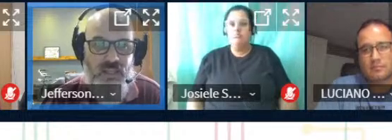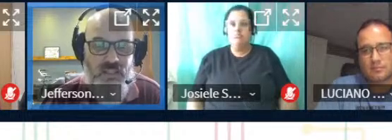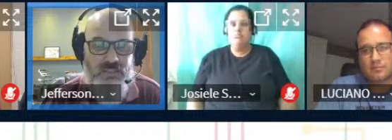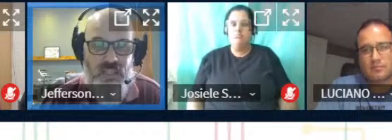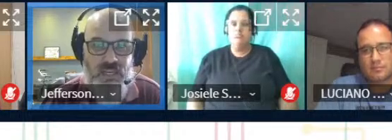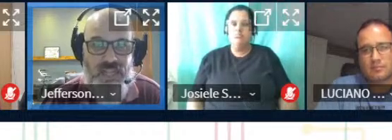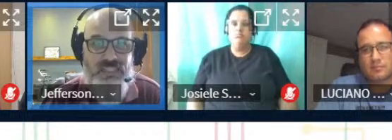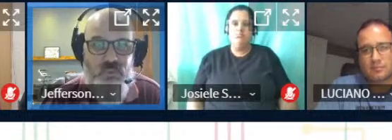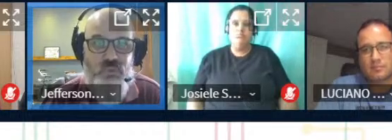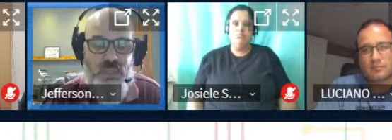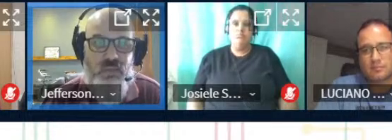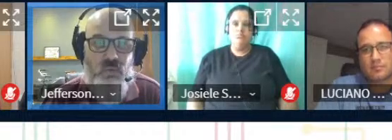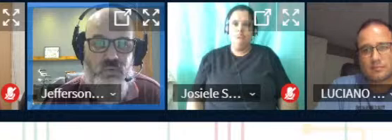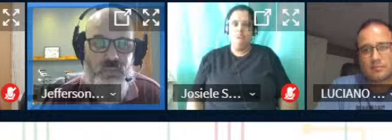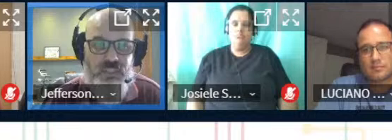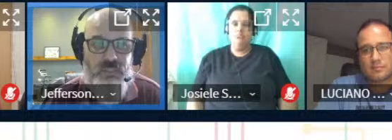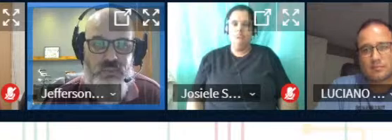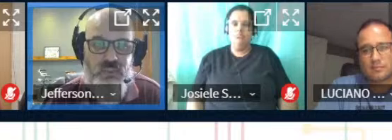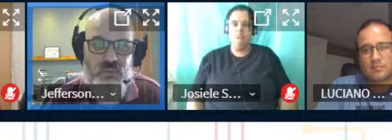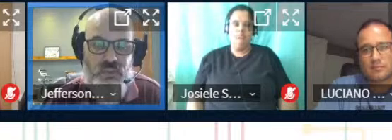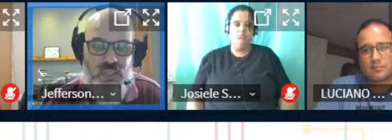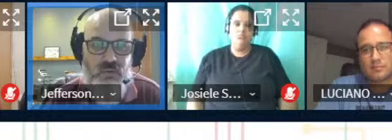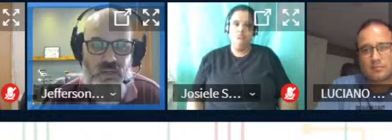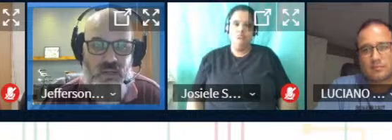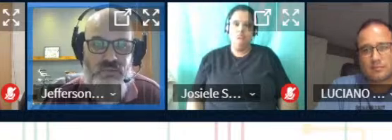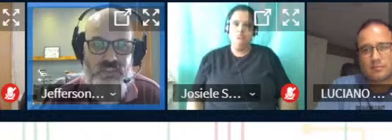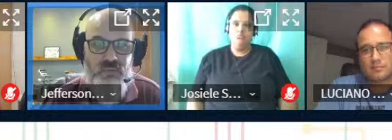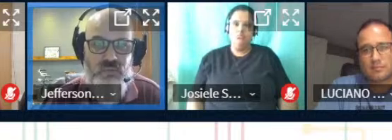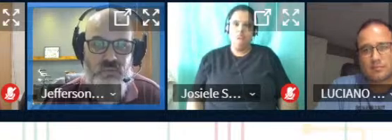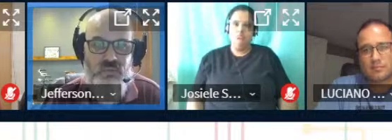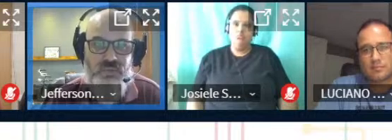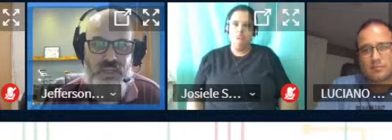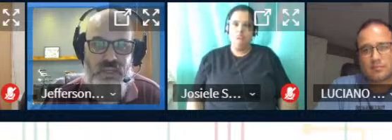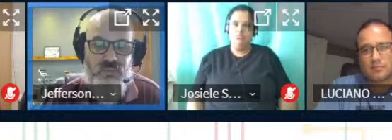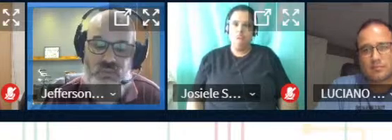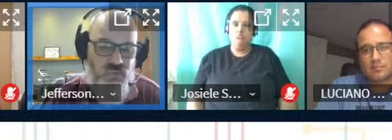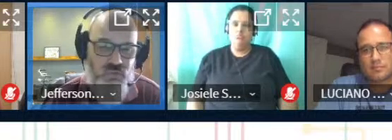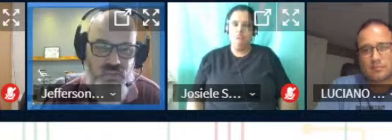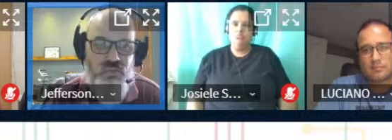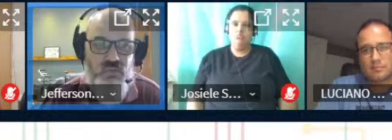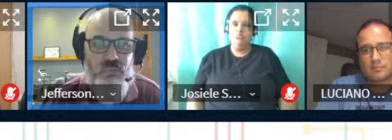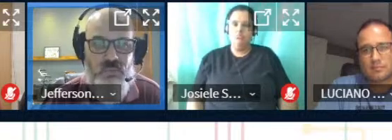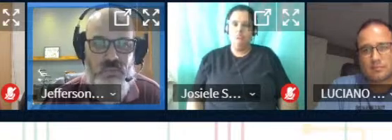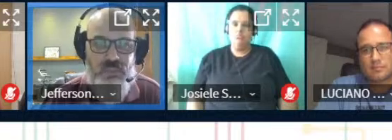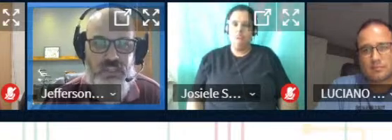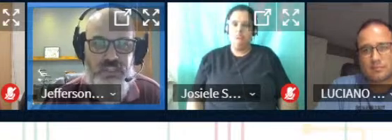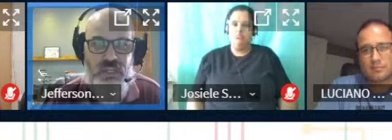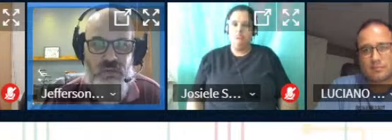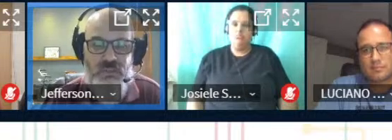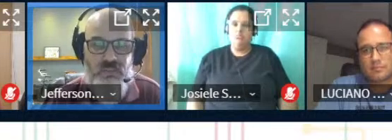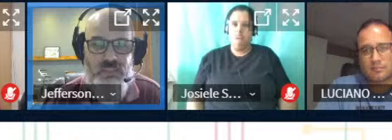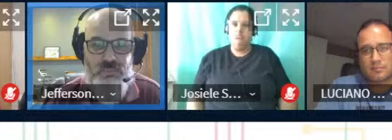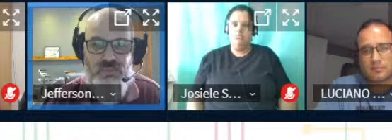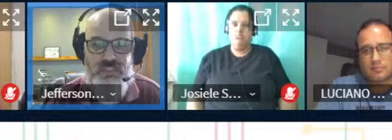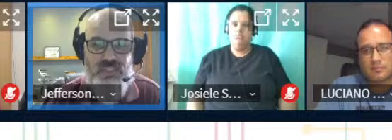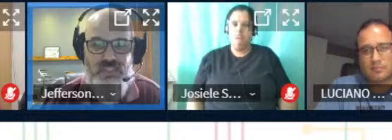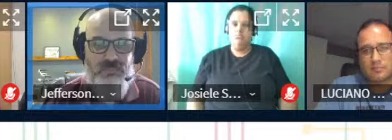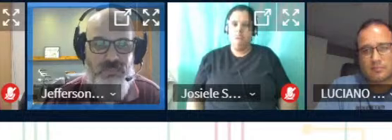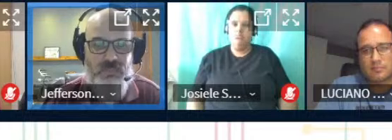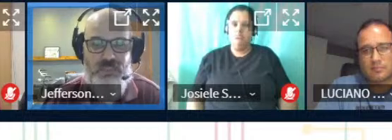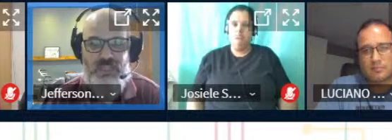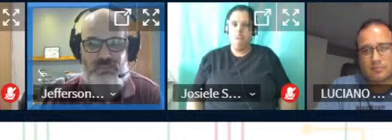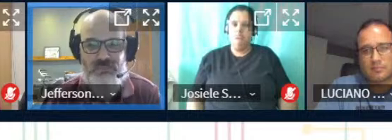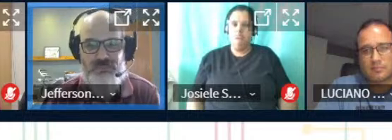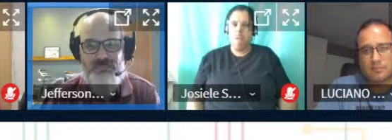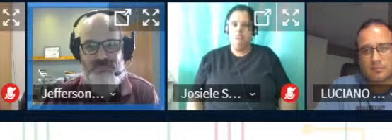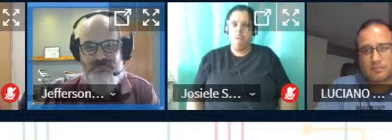ela casa muito bem com os princípios que norteiam a visão do IFRE dos institutos de maneira geral, né? estão mais ou menos nessa